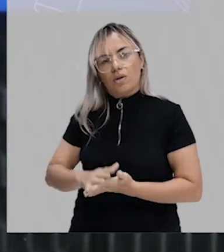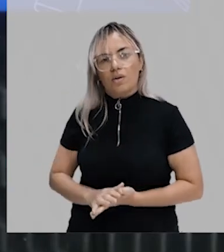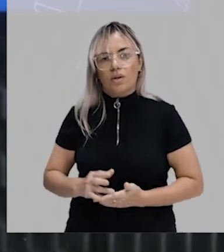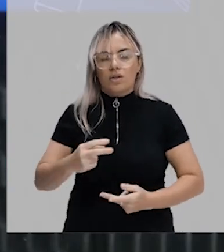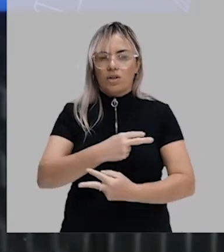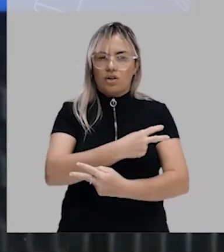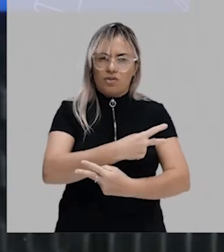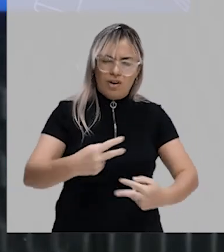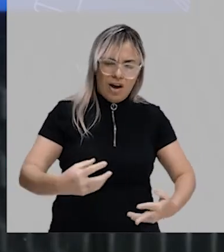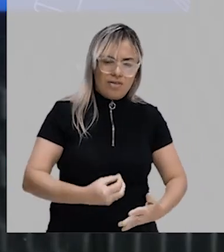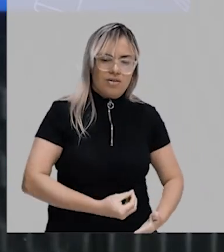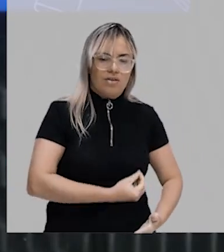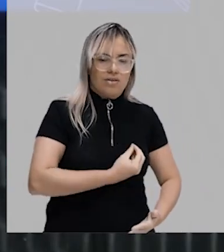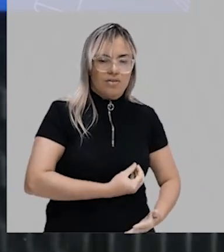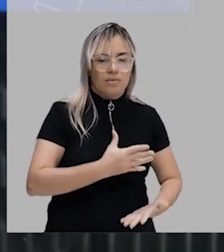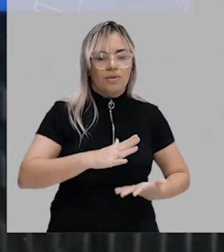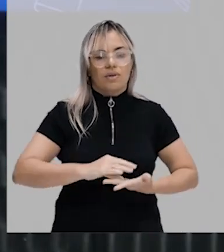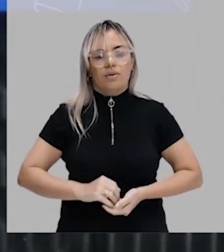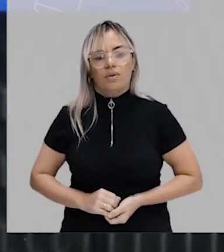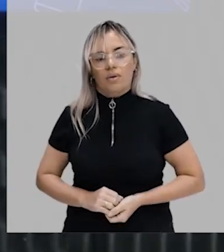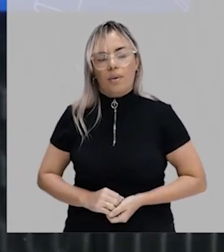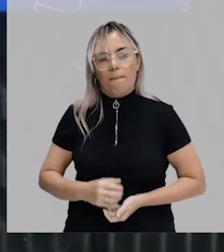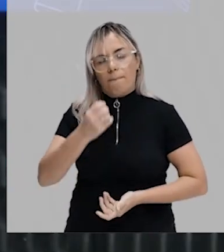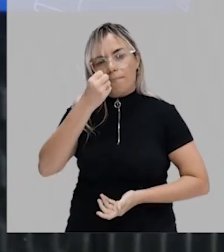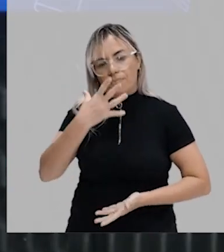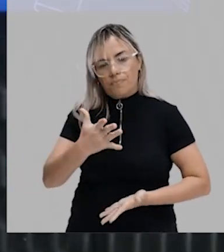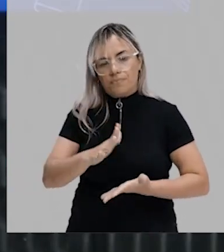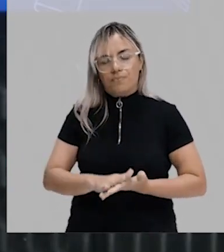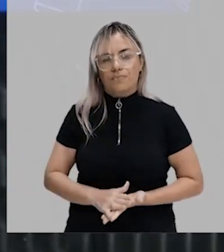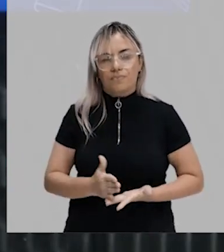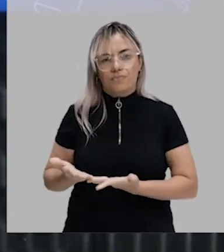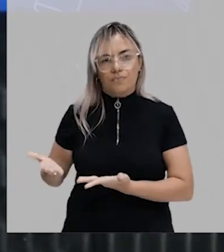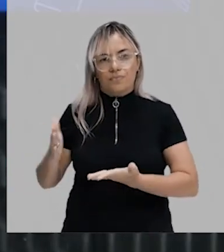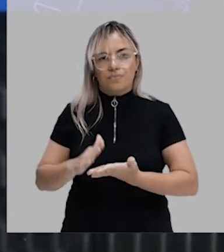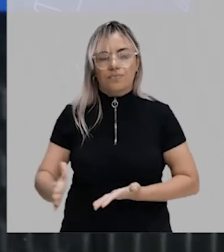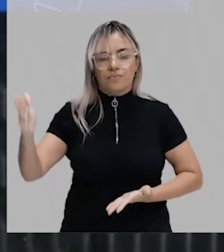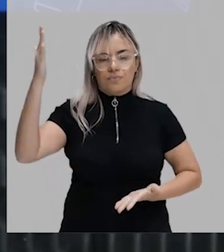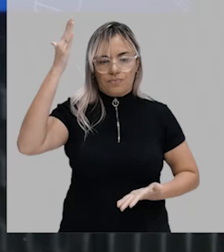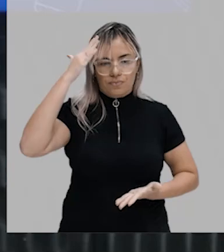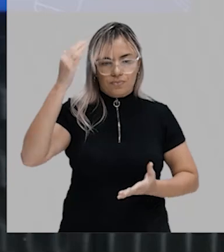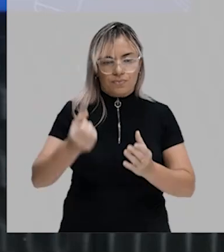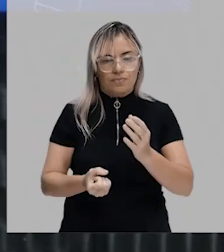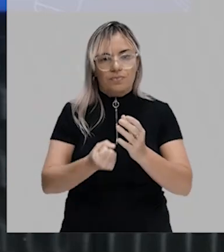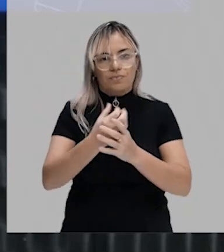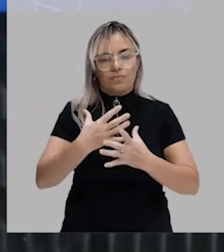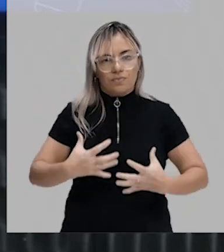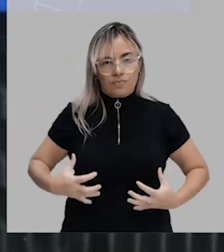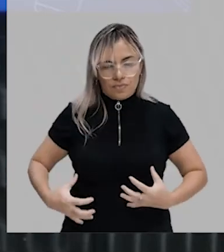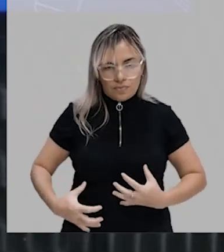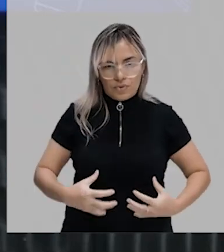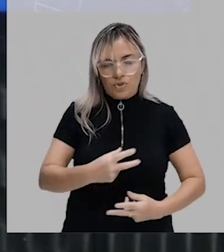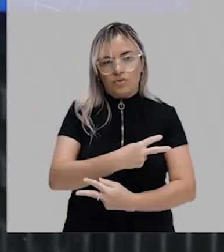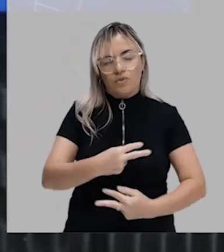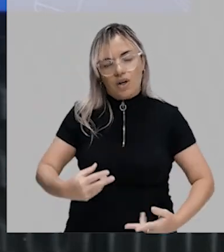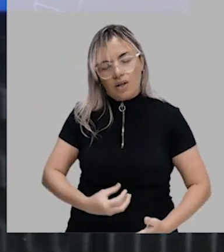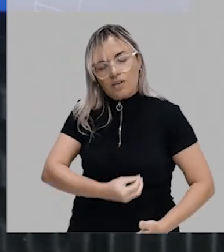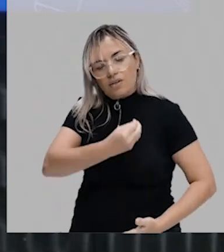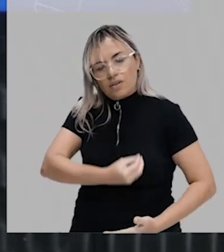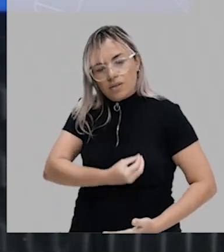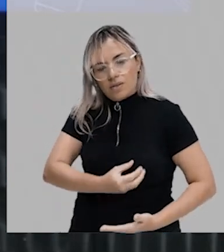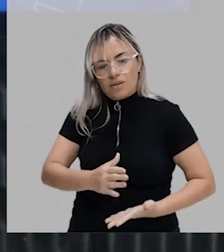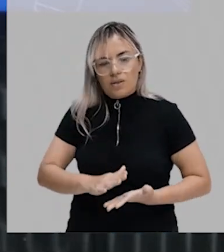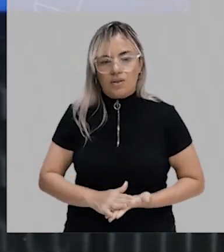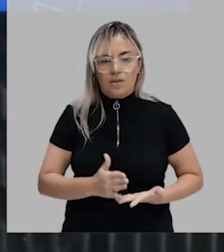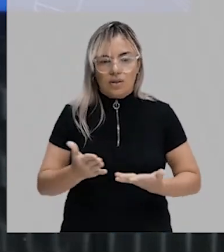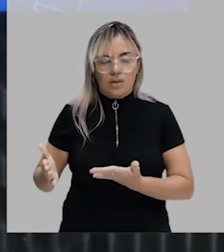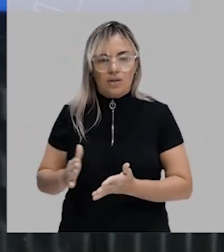nos animais, tá? Bem, para você entender a organogênese, primeira palavra organogênese